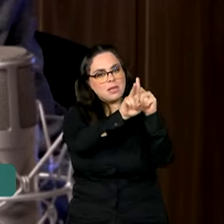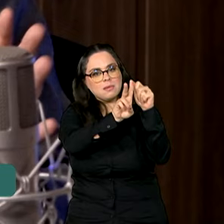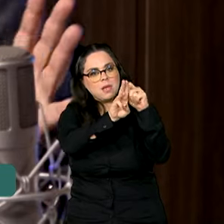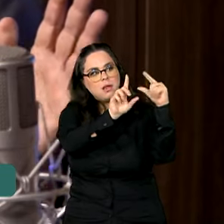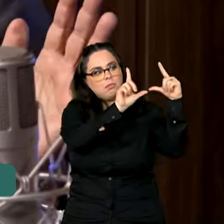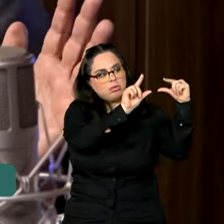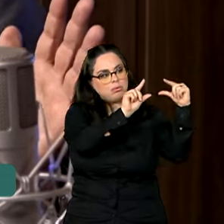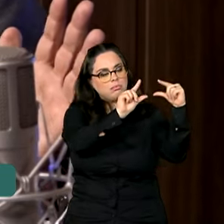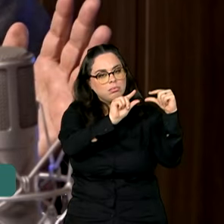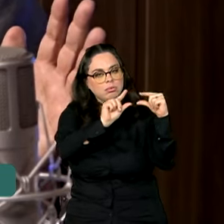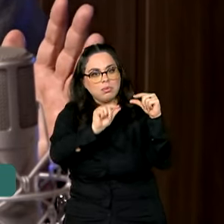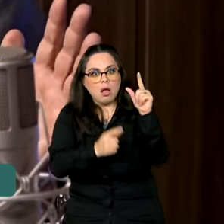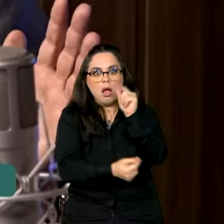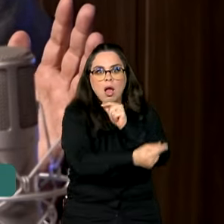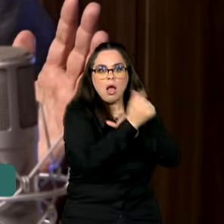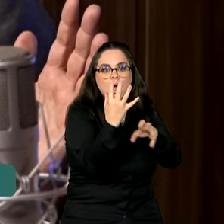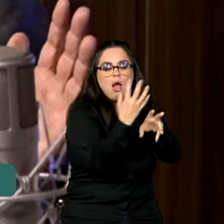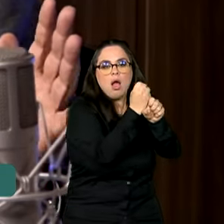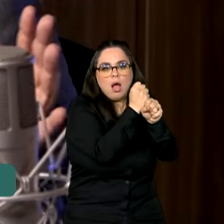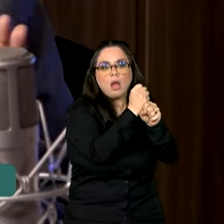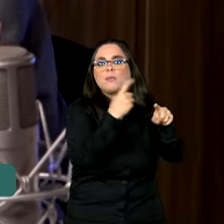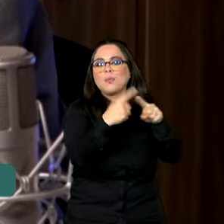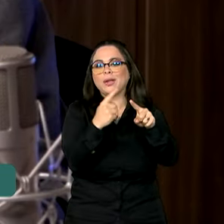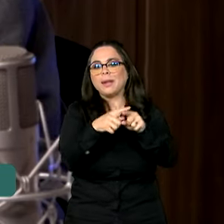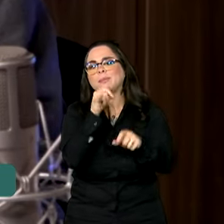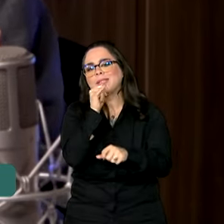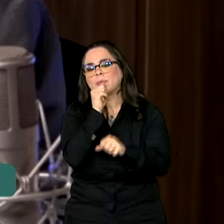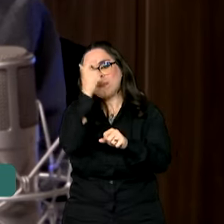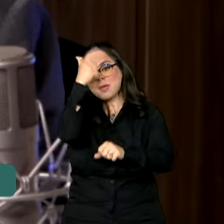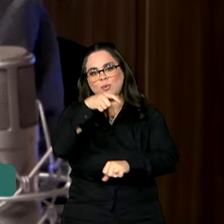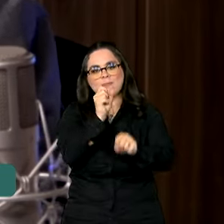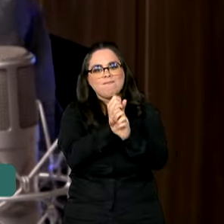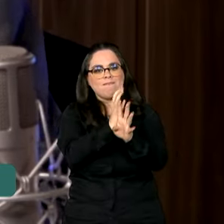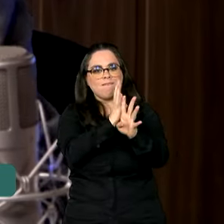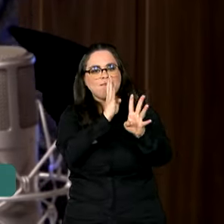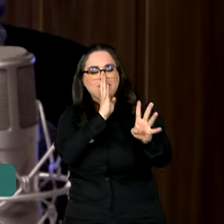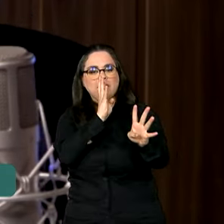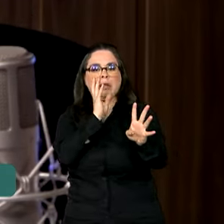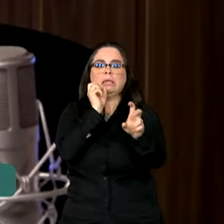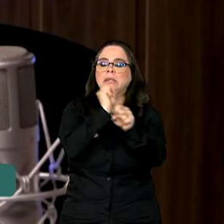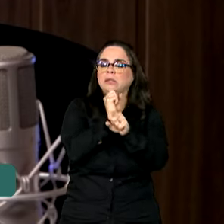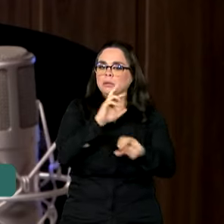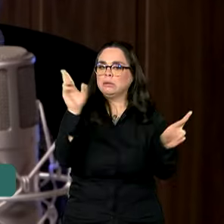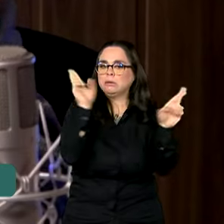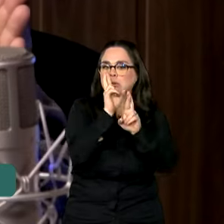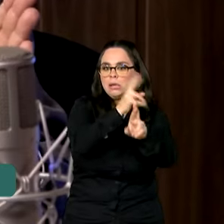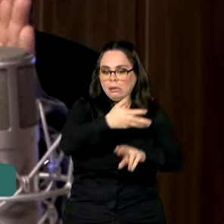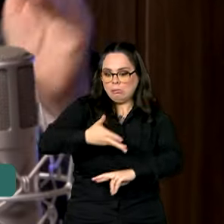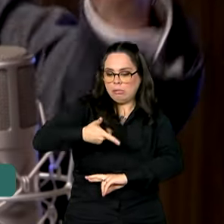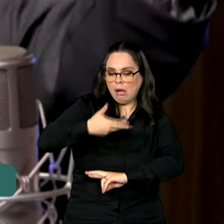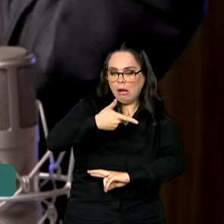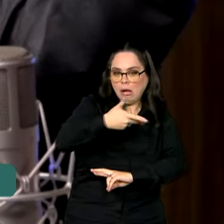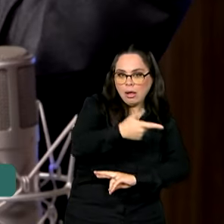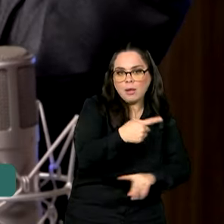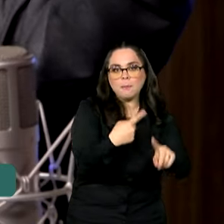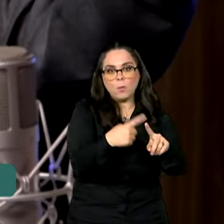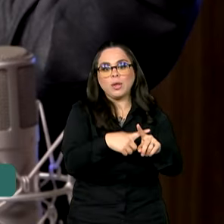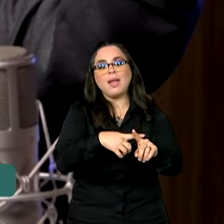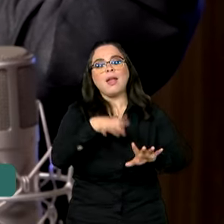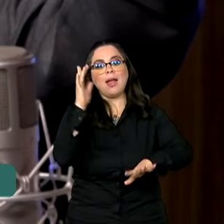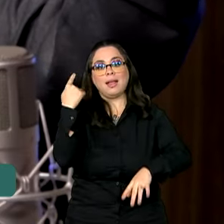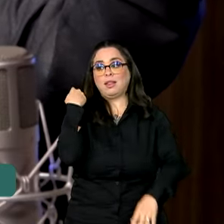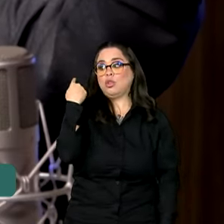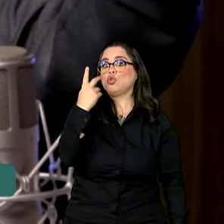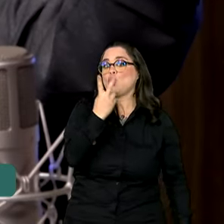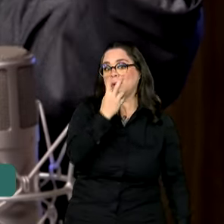governo, por diminuir com a teste médio prazo e o volume de valor gasto, com a diminuição da fila, porque você tinha 2 milhões